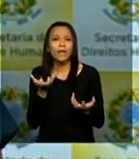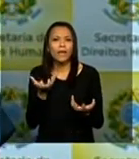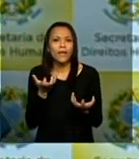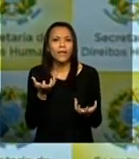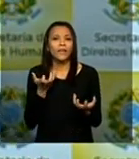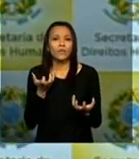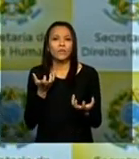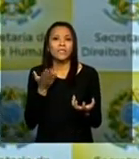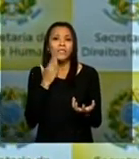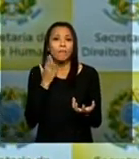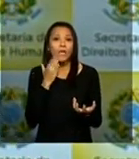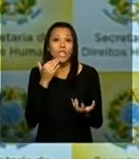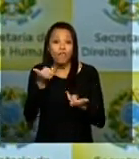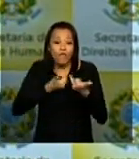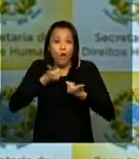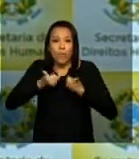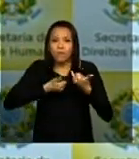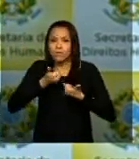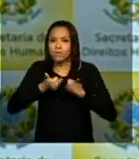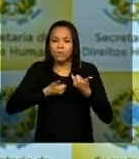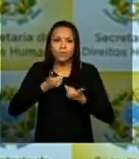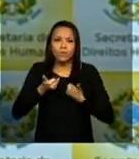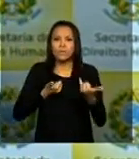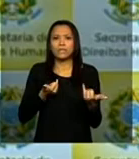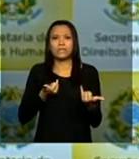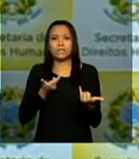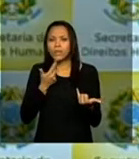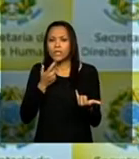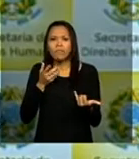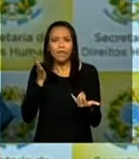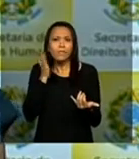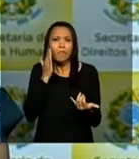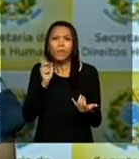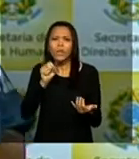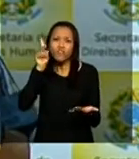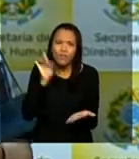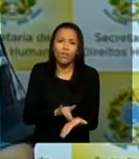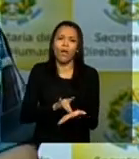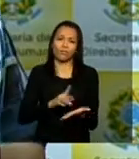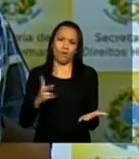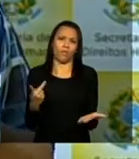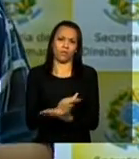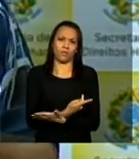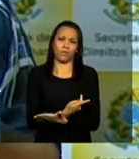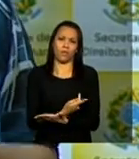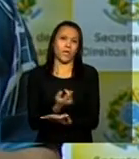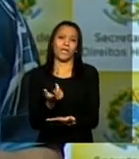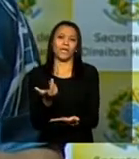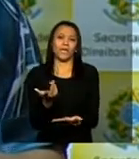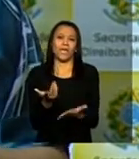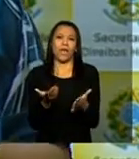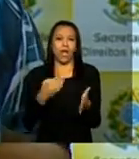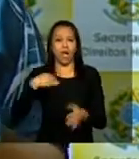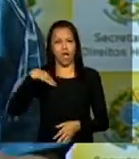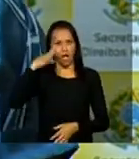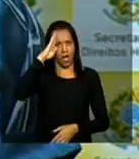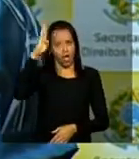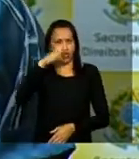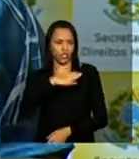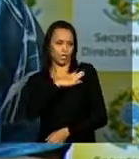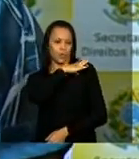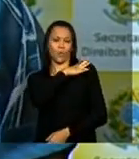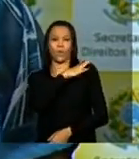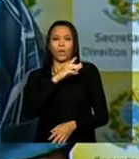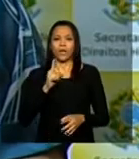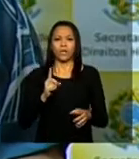informações que dessem conta do fato de que a ditadura não foi vivida da forma